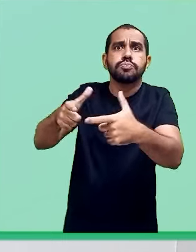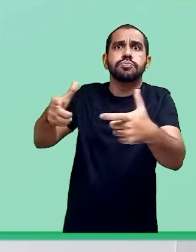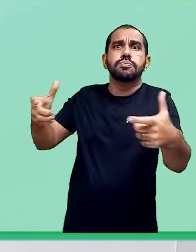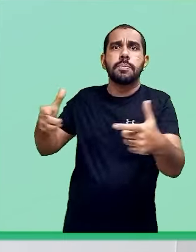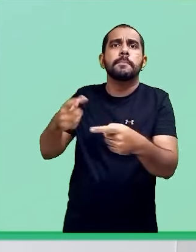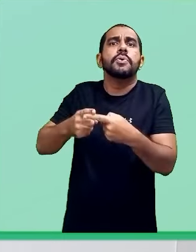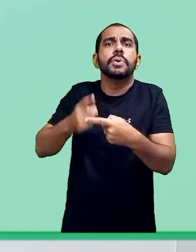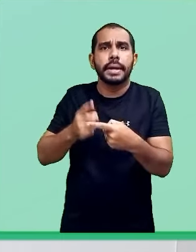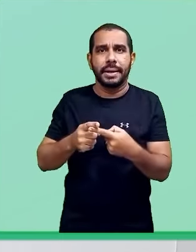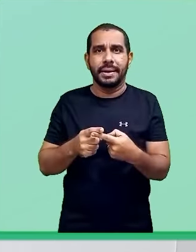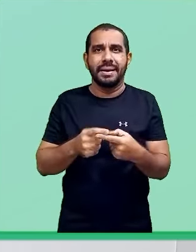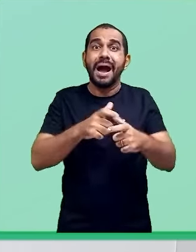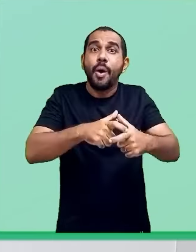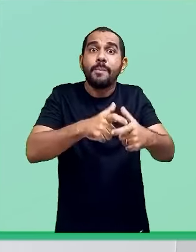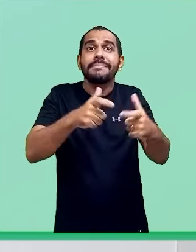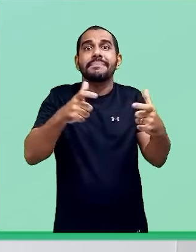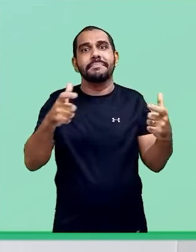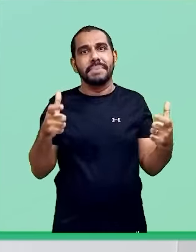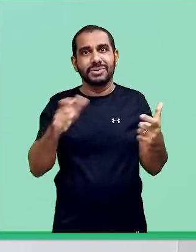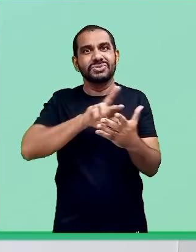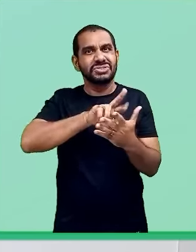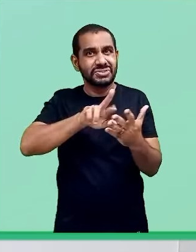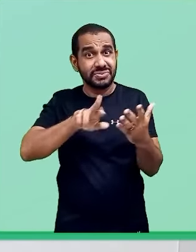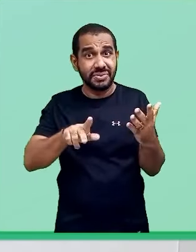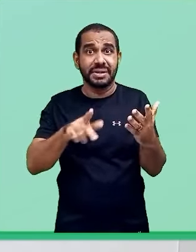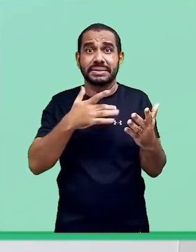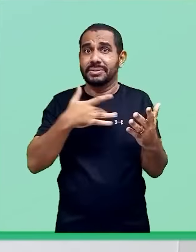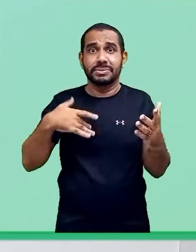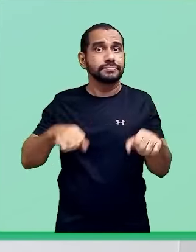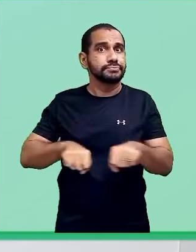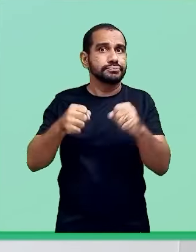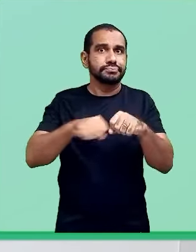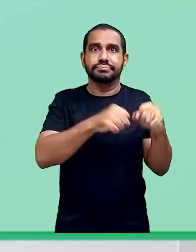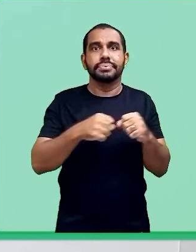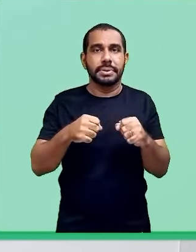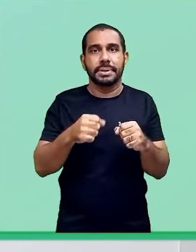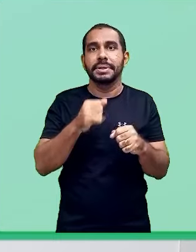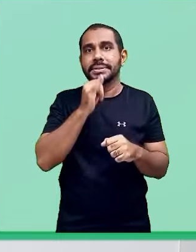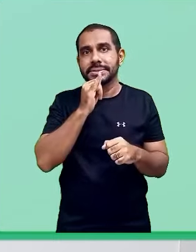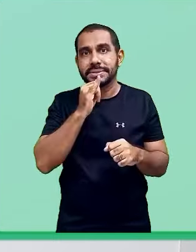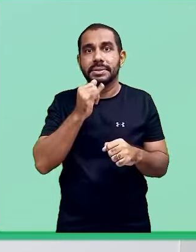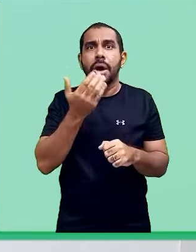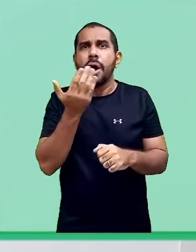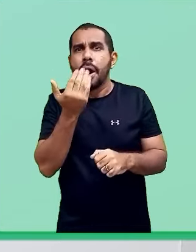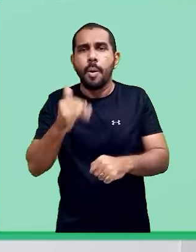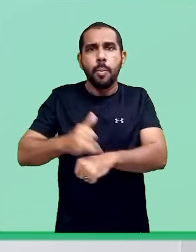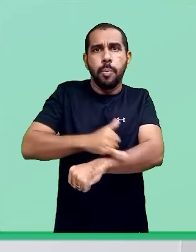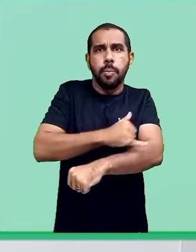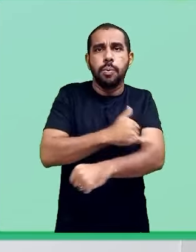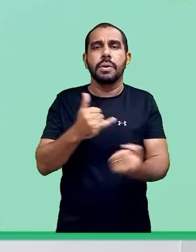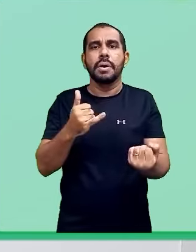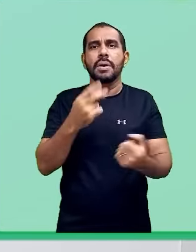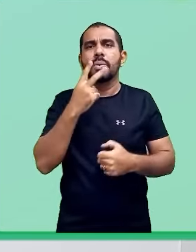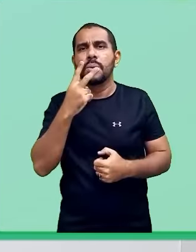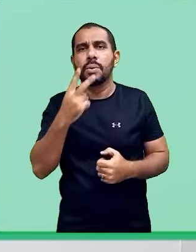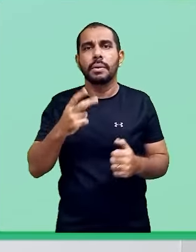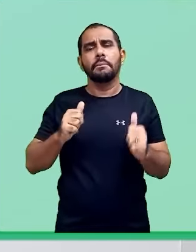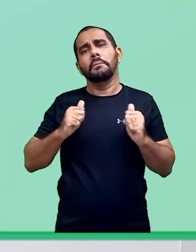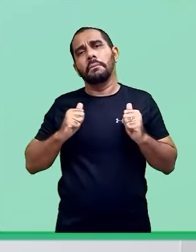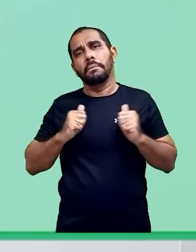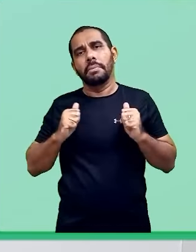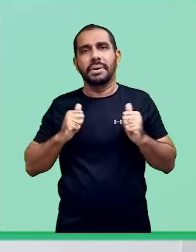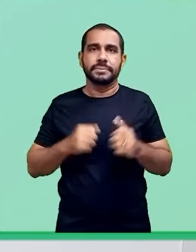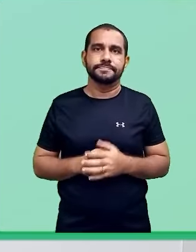incidência, principalmente nos últimos tempos, por conta de um aumento de alguns fatores de risco na população, como obesidade,